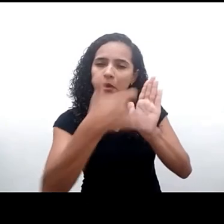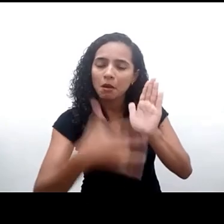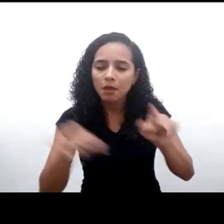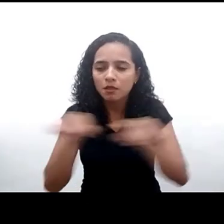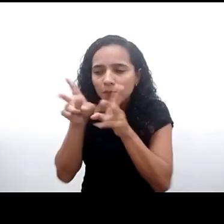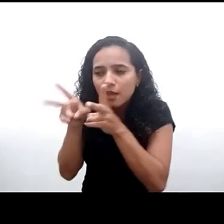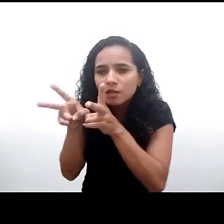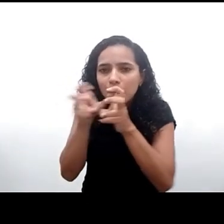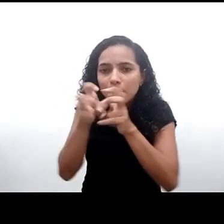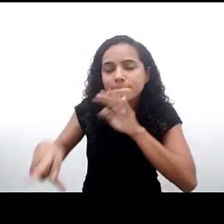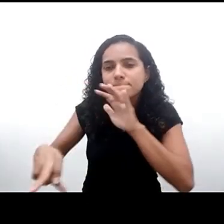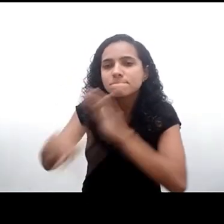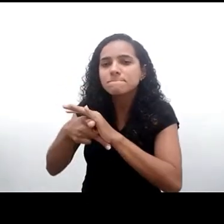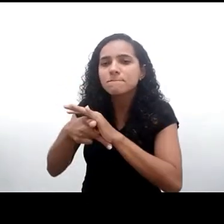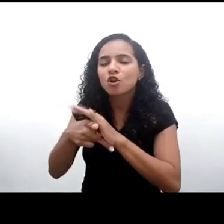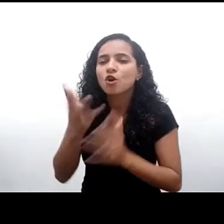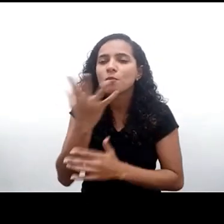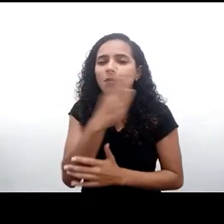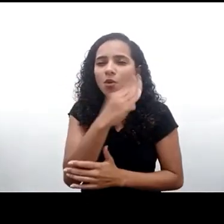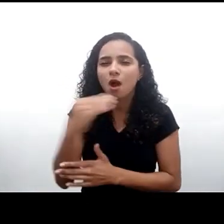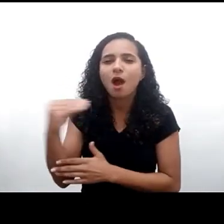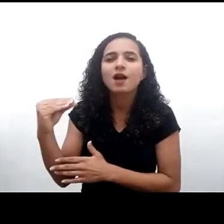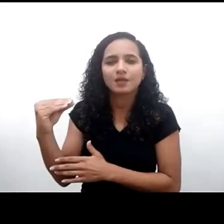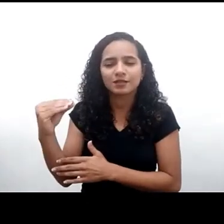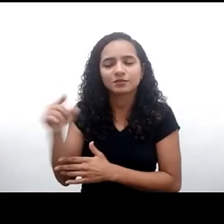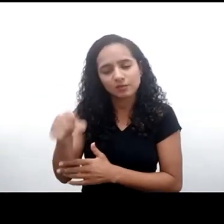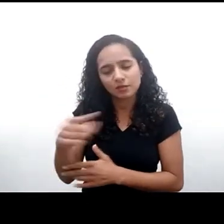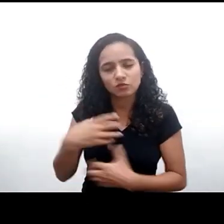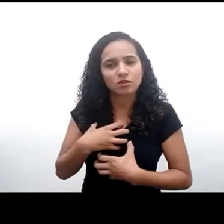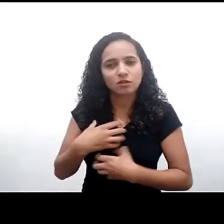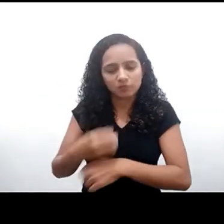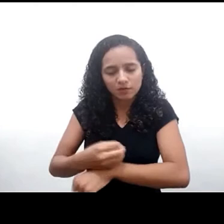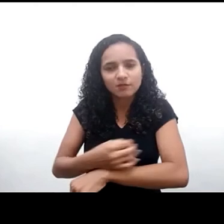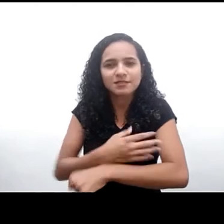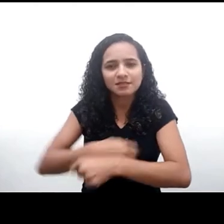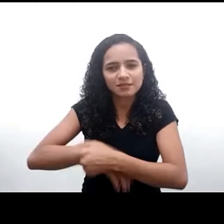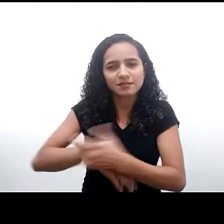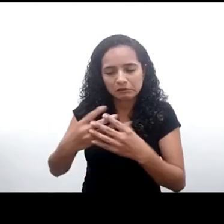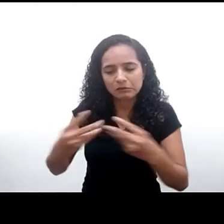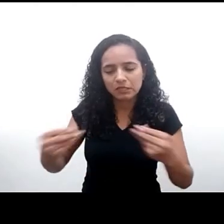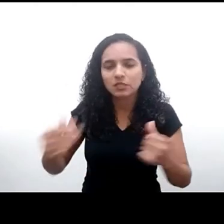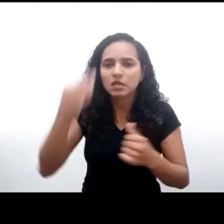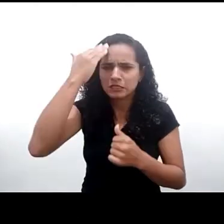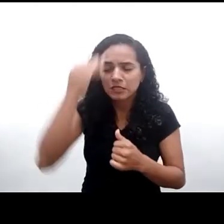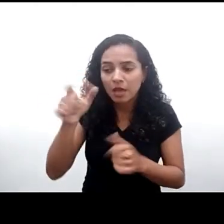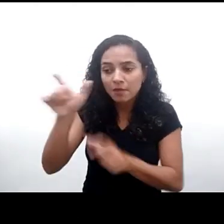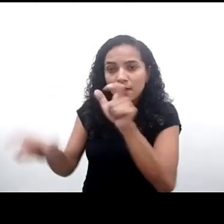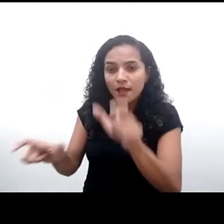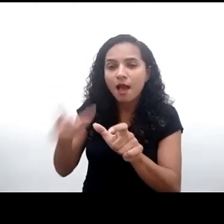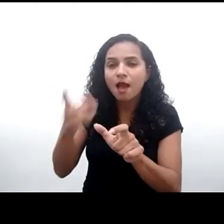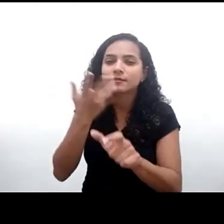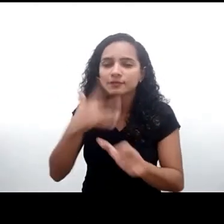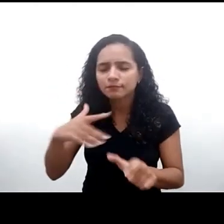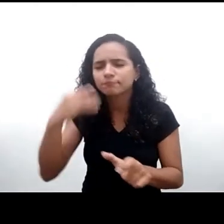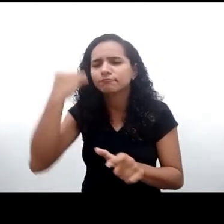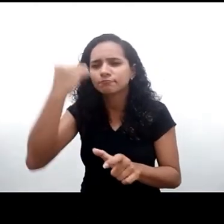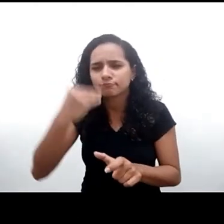adolescentes de uma maneira bastante sensível. A gente sabe que eles trazem relatos de experiências tanto